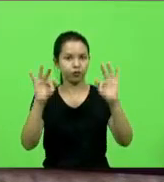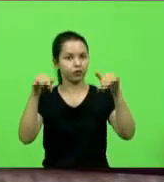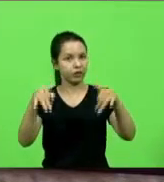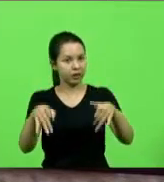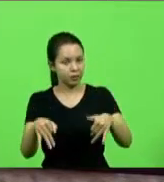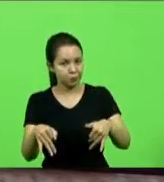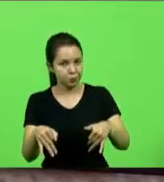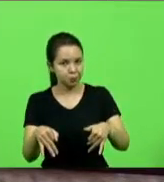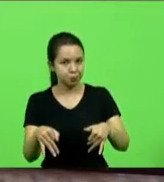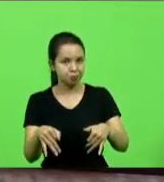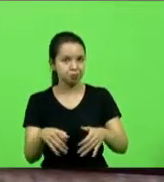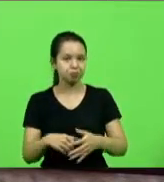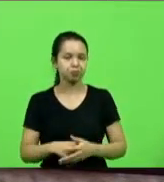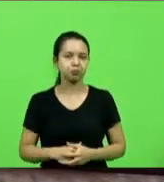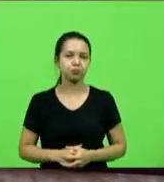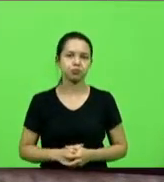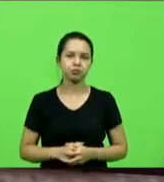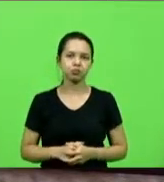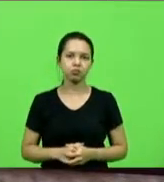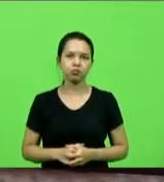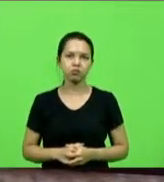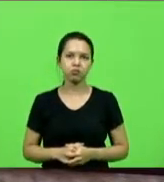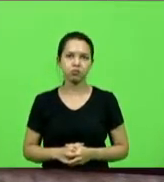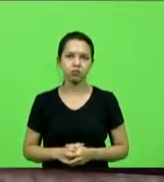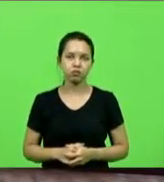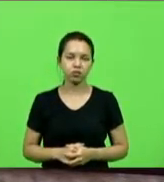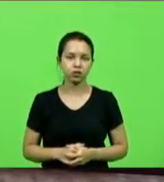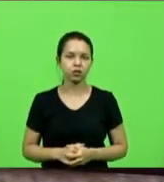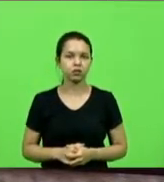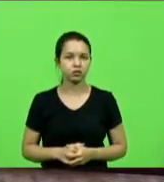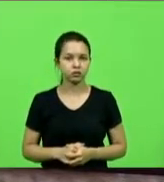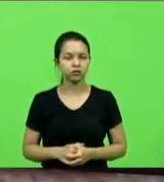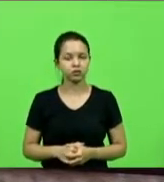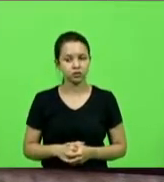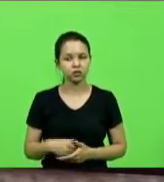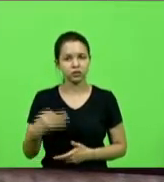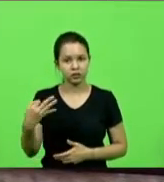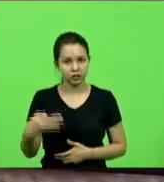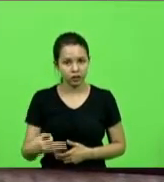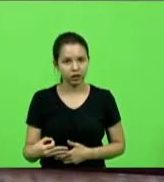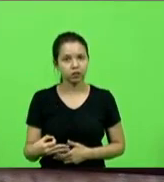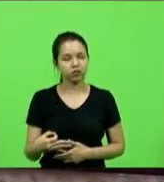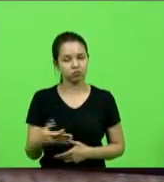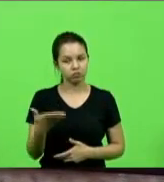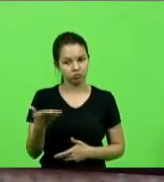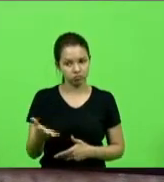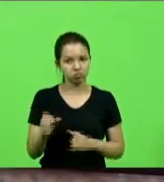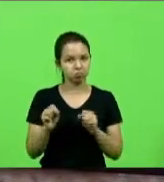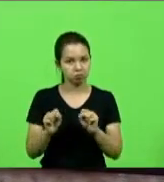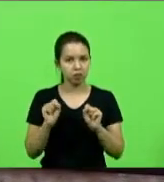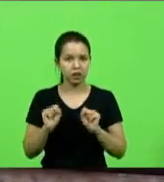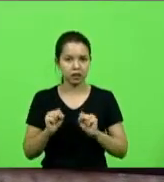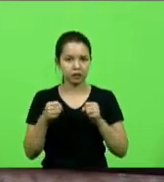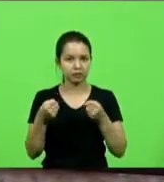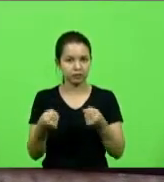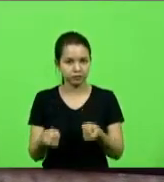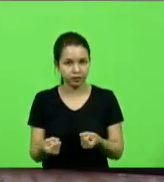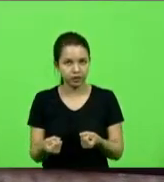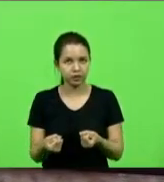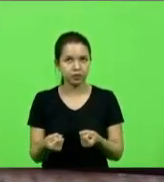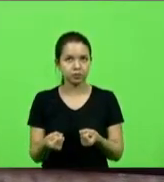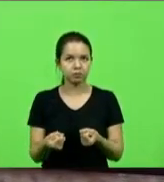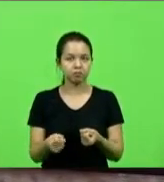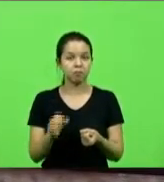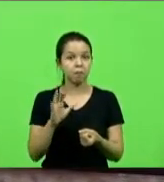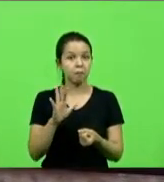todas as condições de ampla defesa. Mas o que vale aqui, hoje, nesta